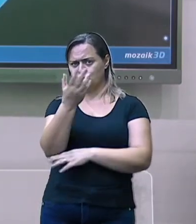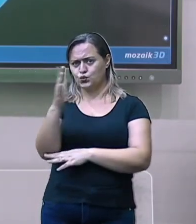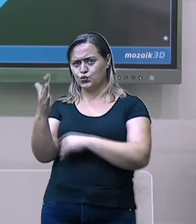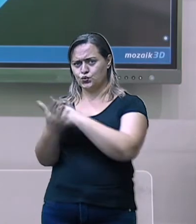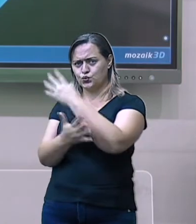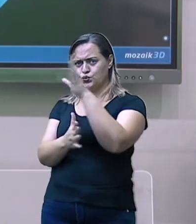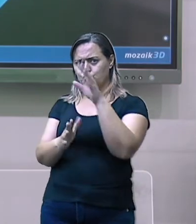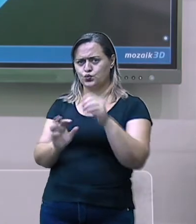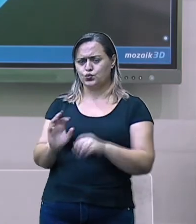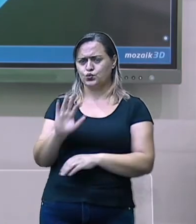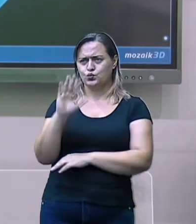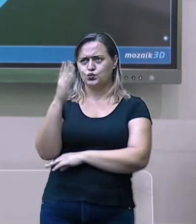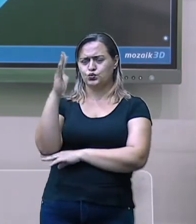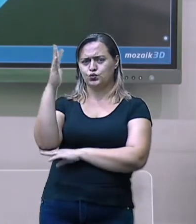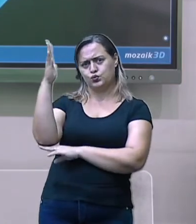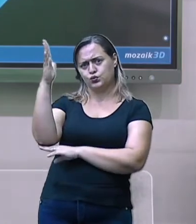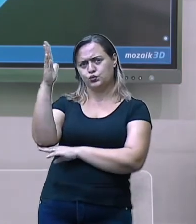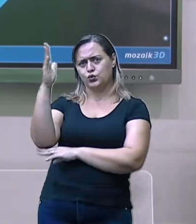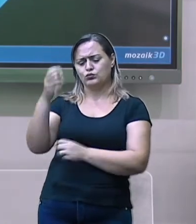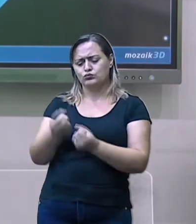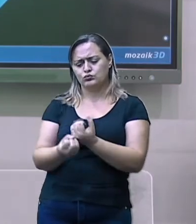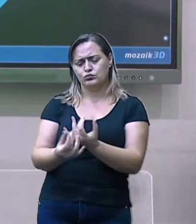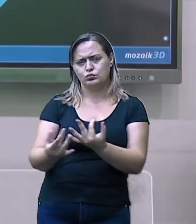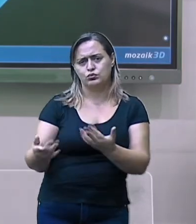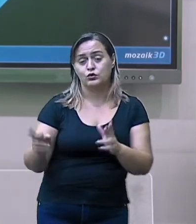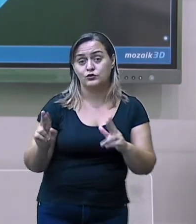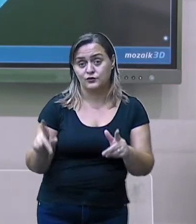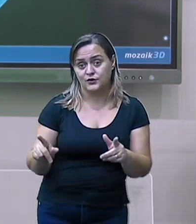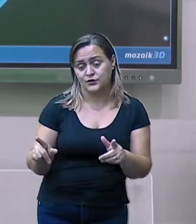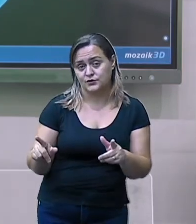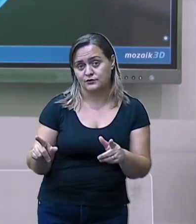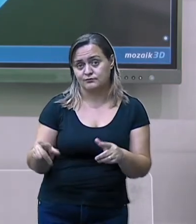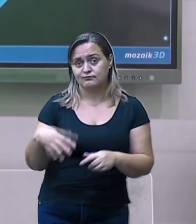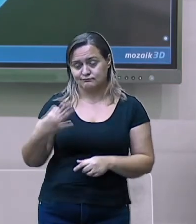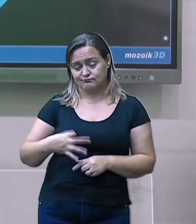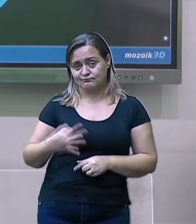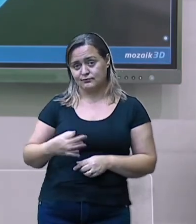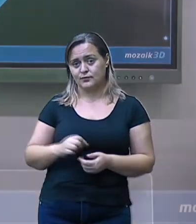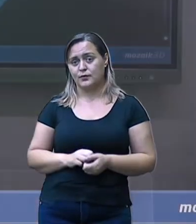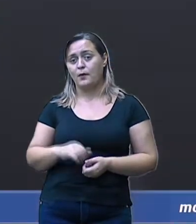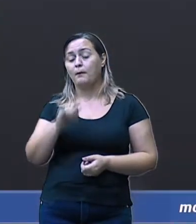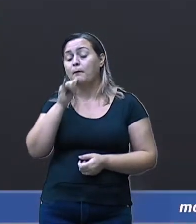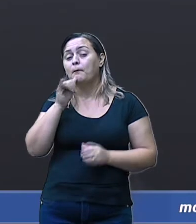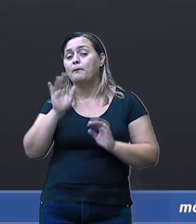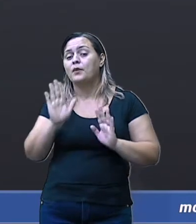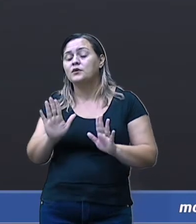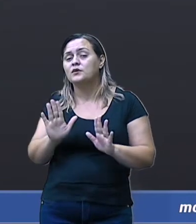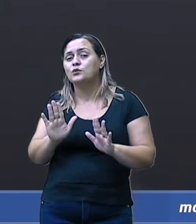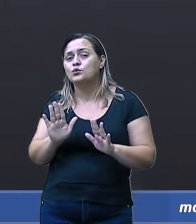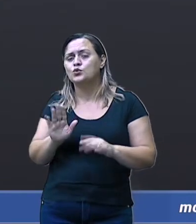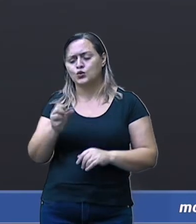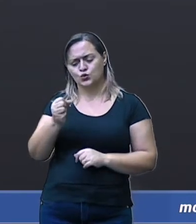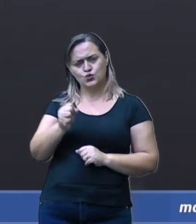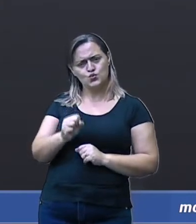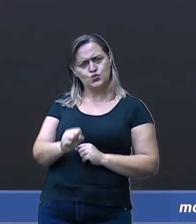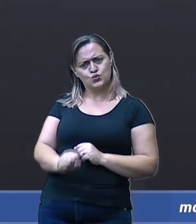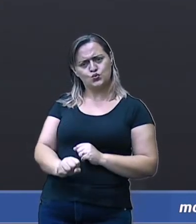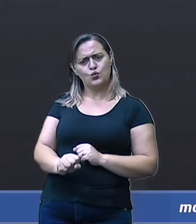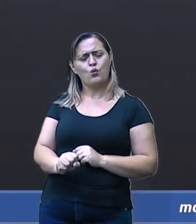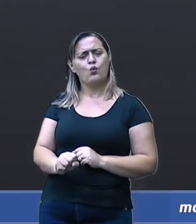encontrar no sul, olhem bem, a tundra. Por quê?